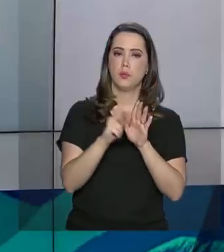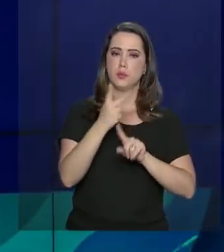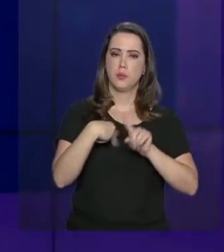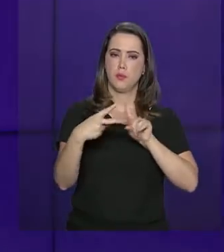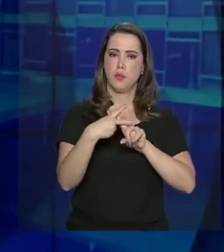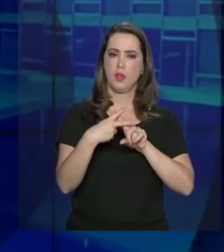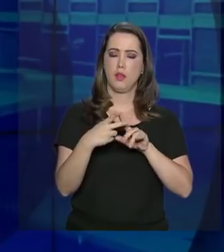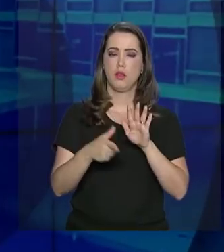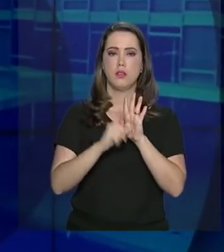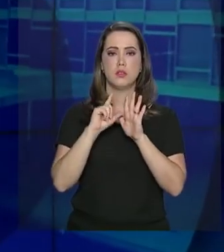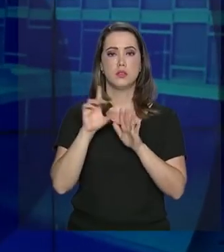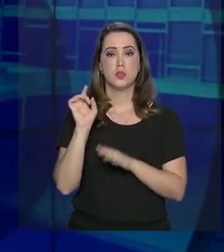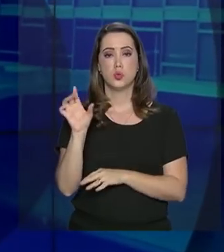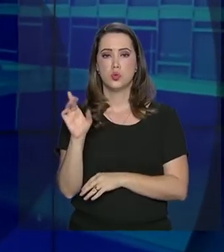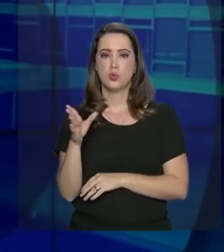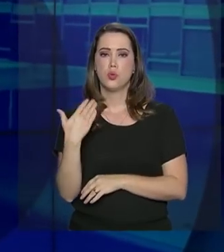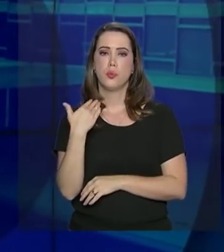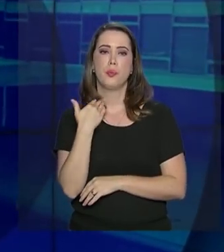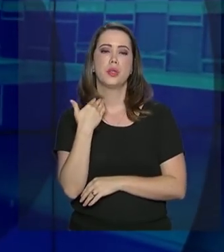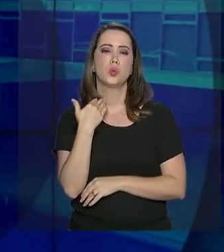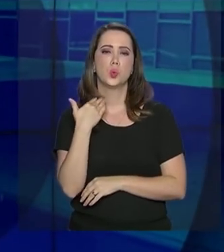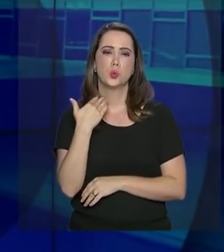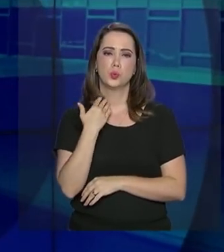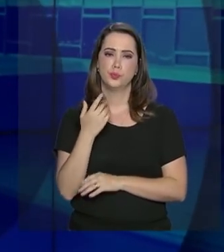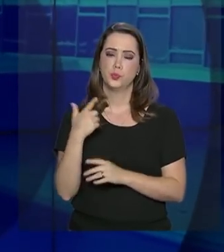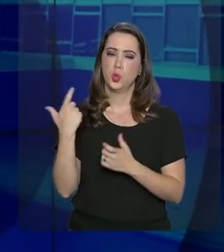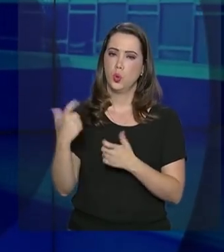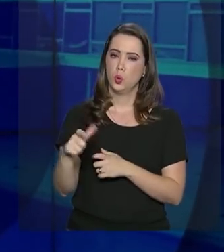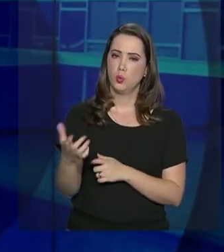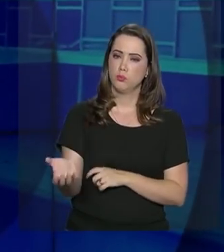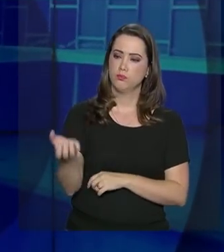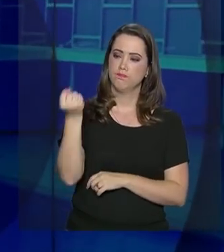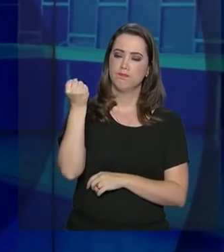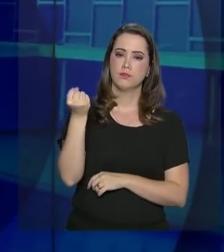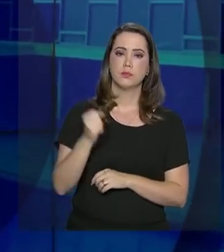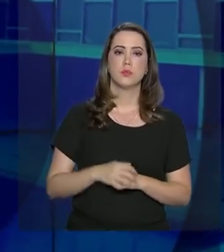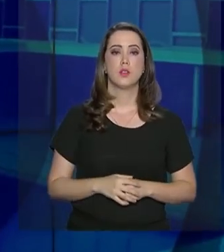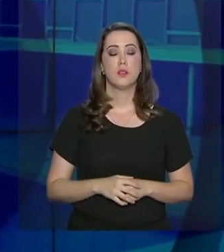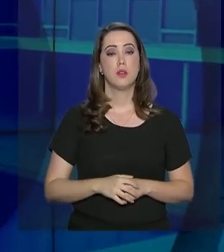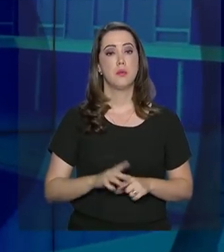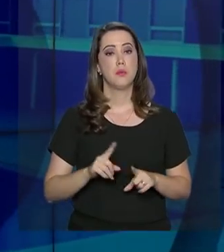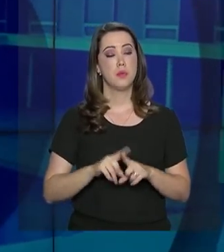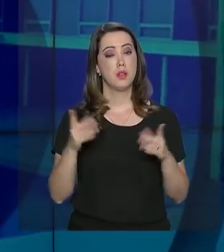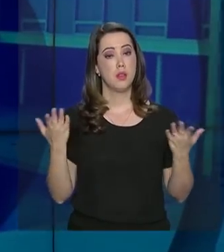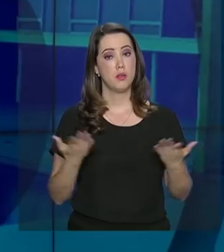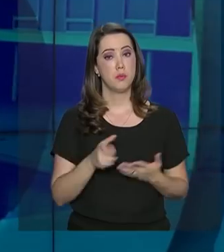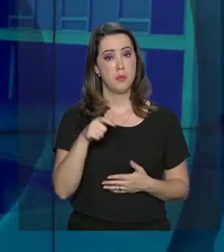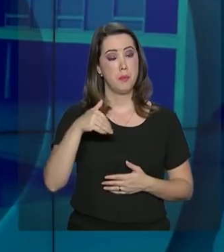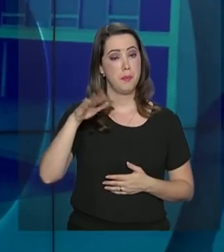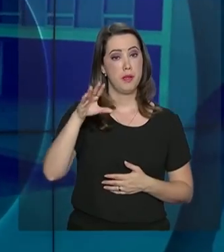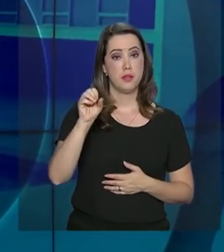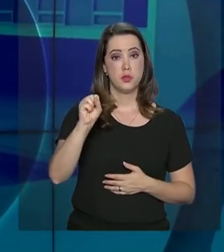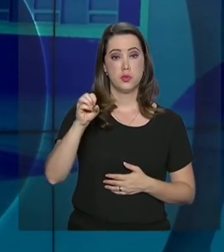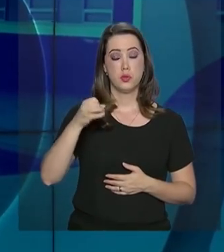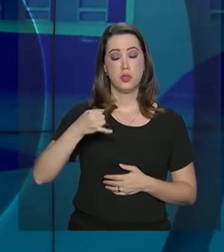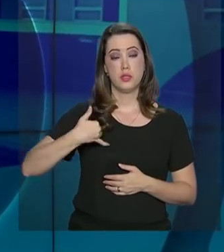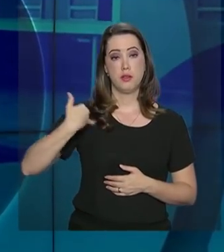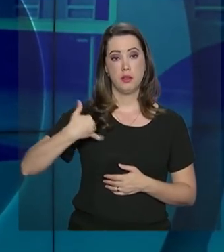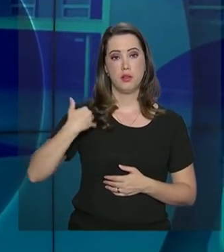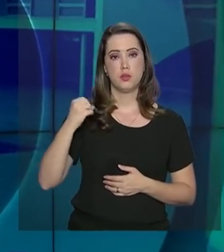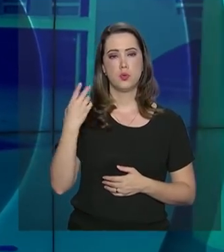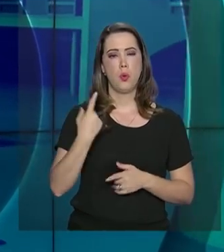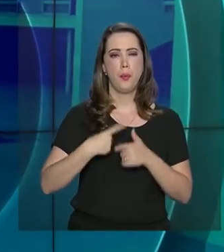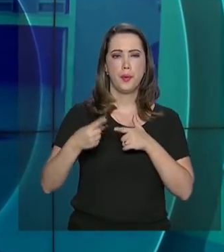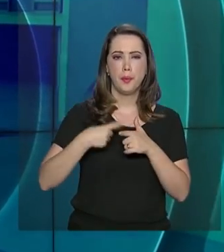Antes, essa comprovação era feita somente nas agências bancárias, onde o benefício é retirado. E para quem tem mais de 80 anos ou